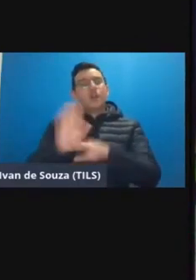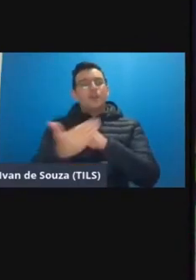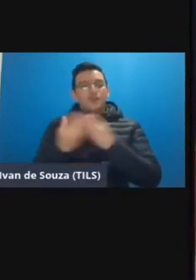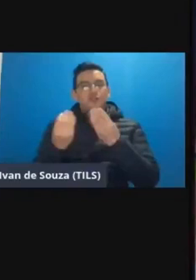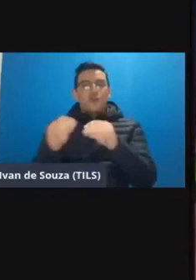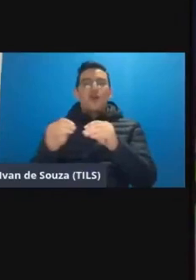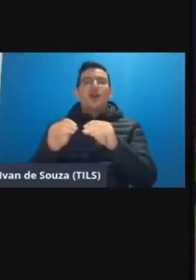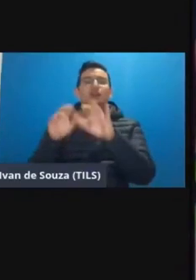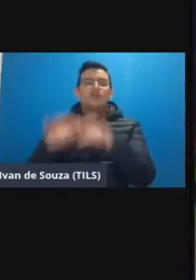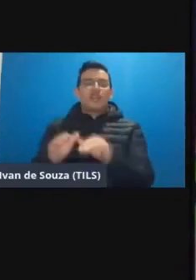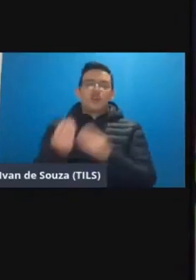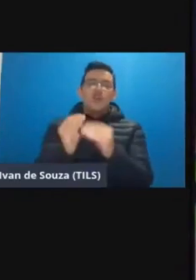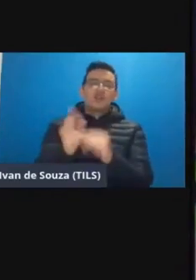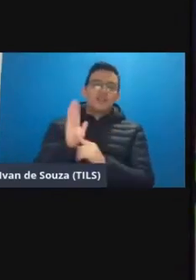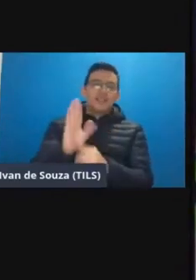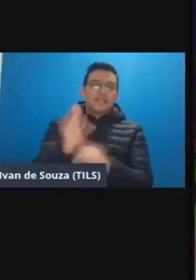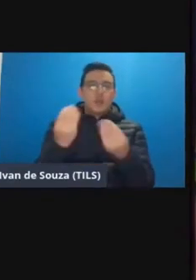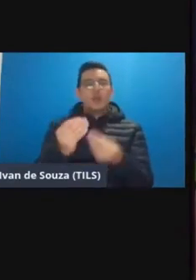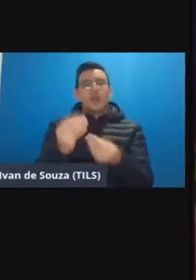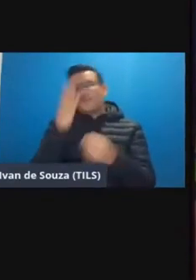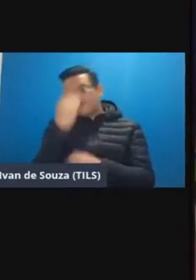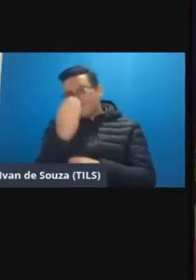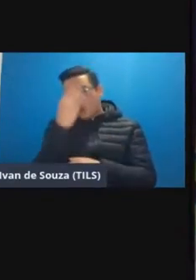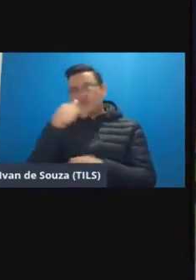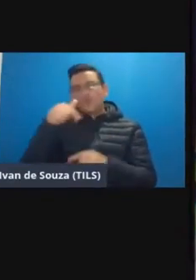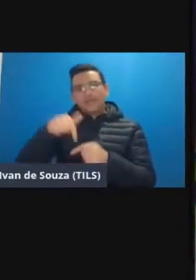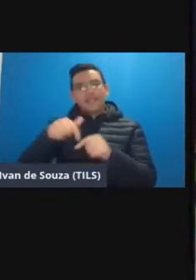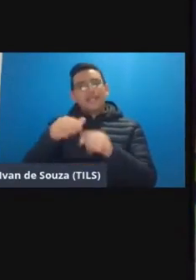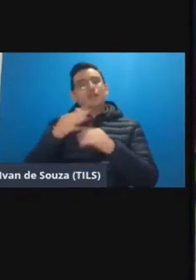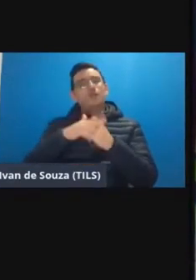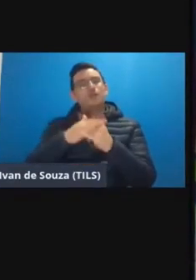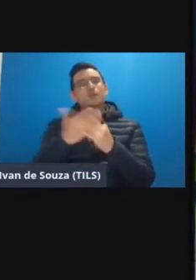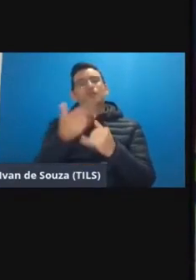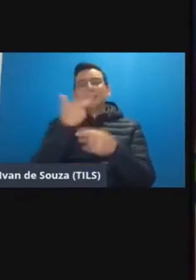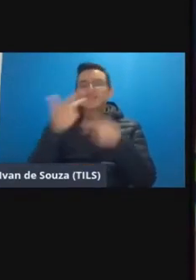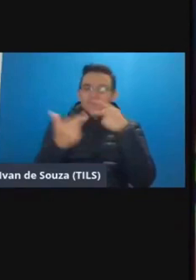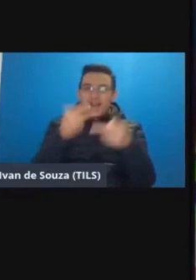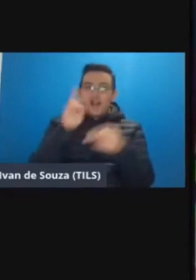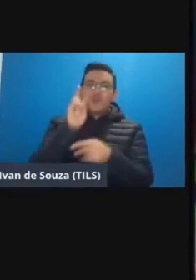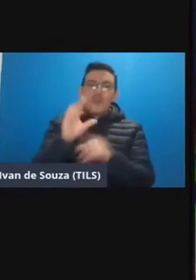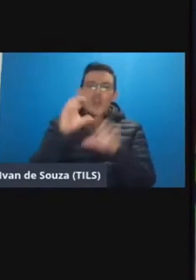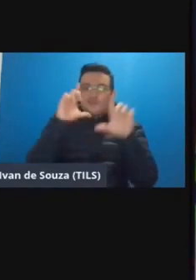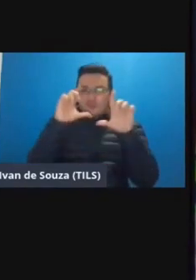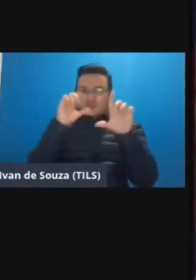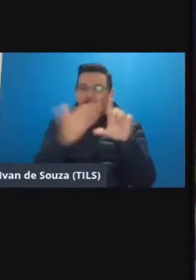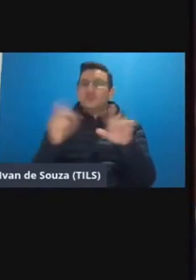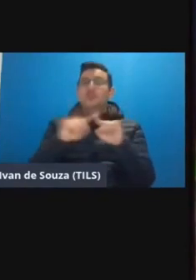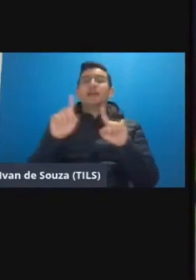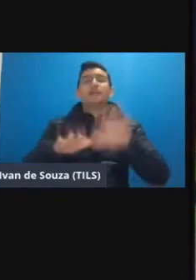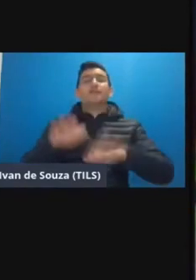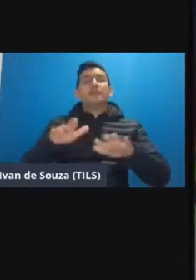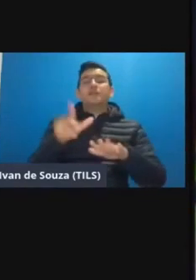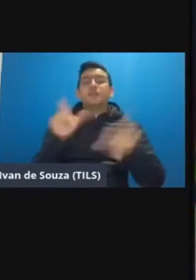pessoal se apresentem lá coloquem foto de vocês porque aqui no chat do youtube vocês falam né a gente vê até a fotinha de vocês ali mas às vezes tem